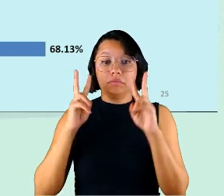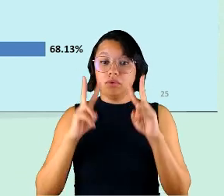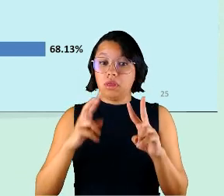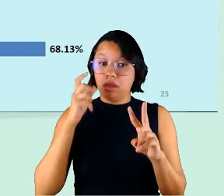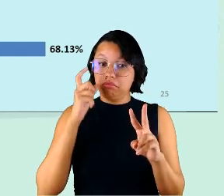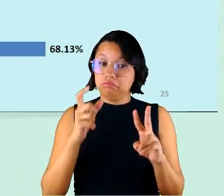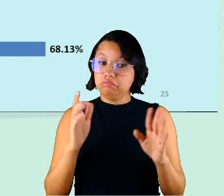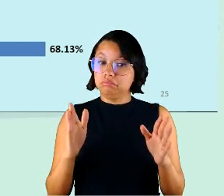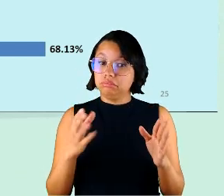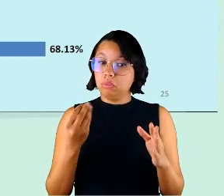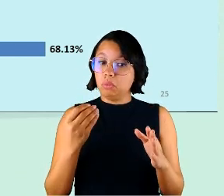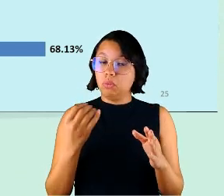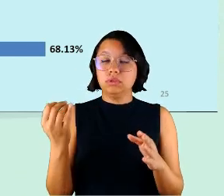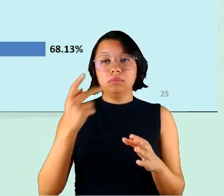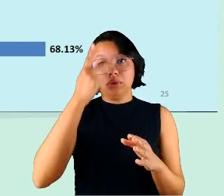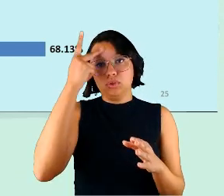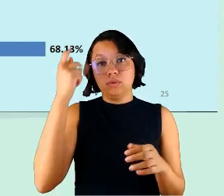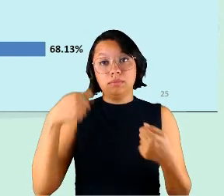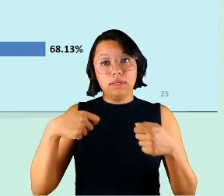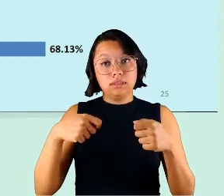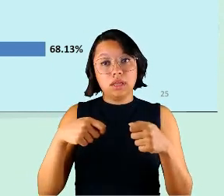que fazer esse compartilhamento aí